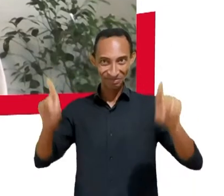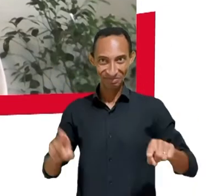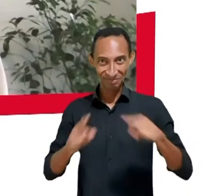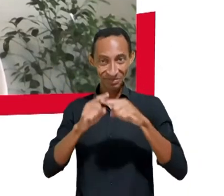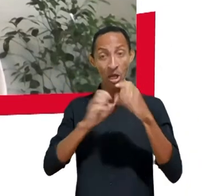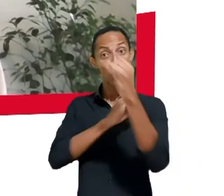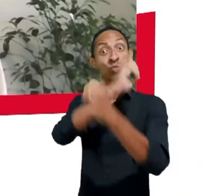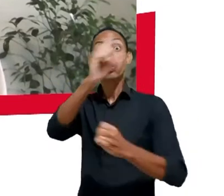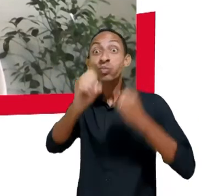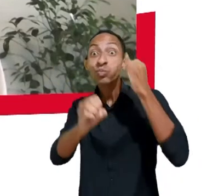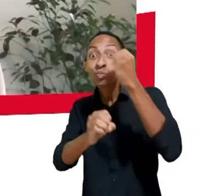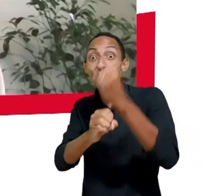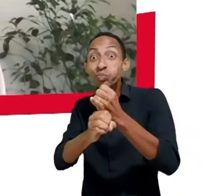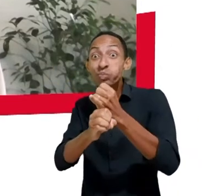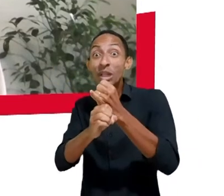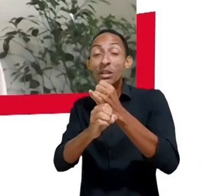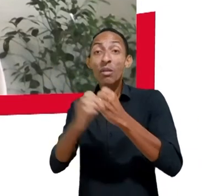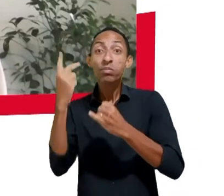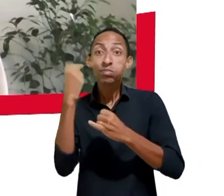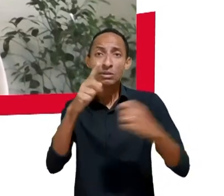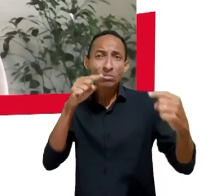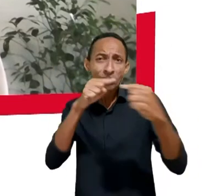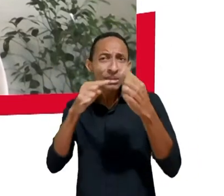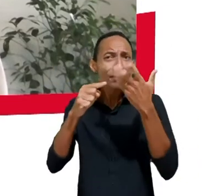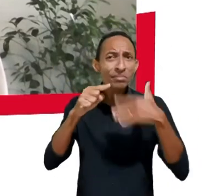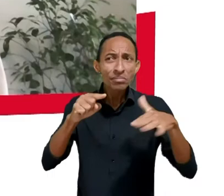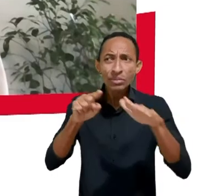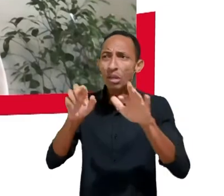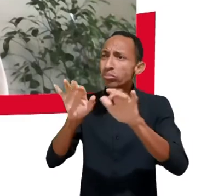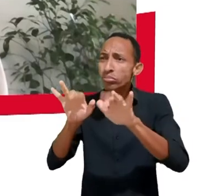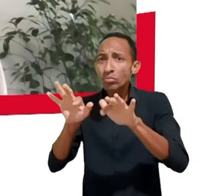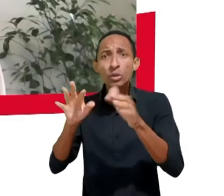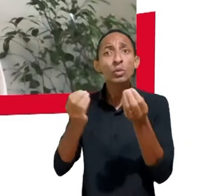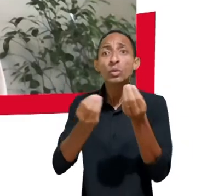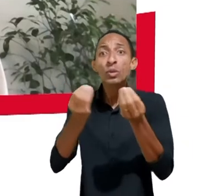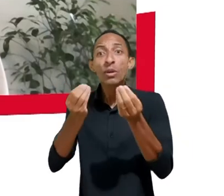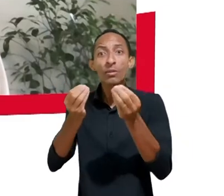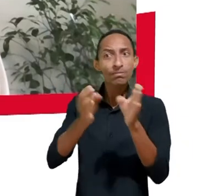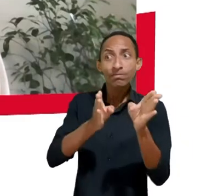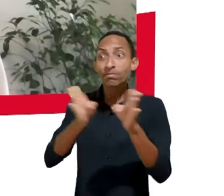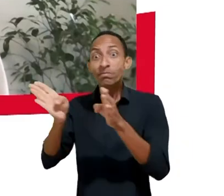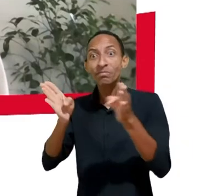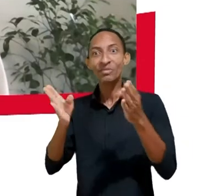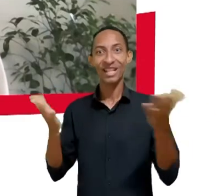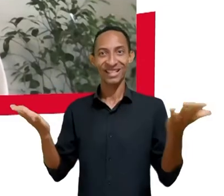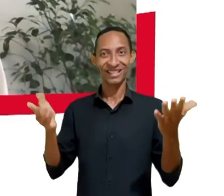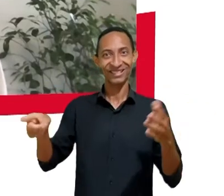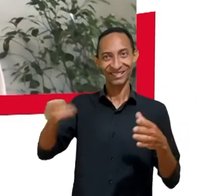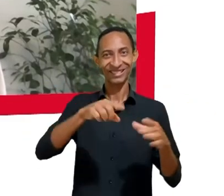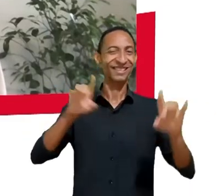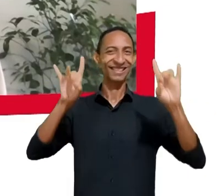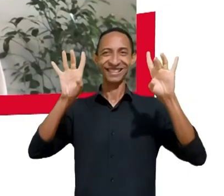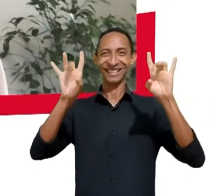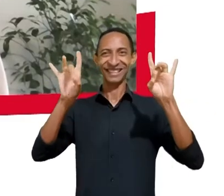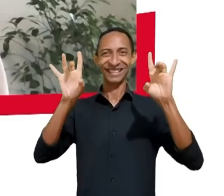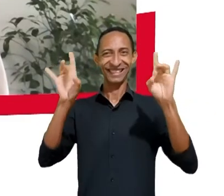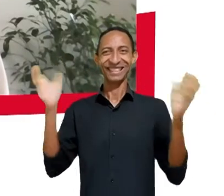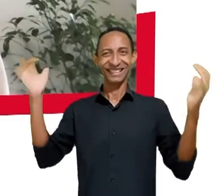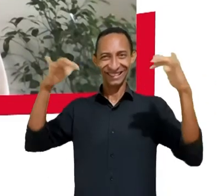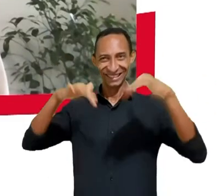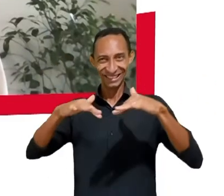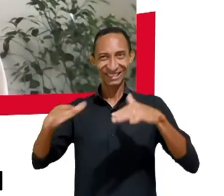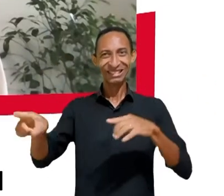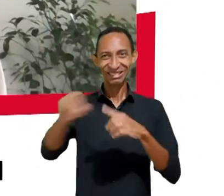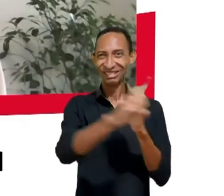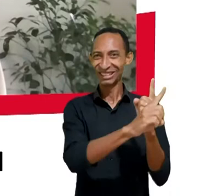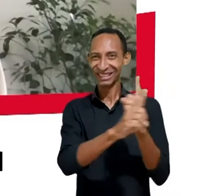crianças, caminhos multissetoriais. Para mim é uma honra e um momento muito especial é estar aqui hoje com todos vocês. Eu que